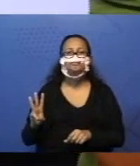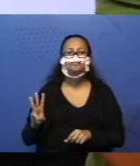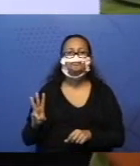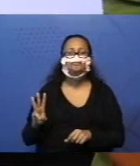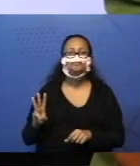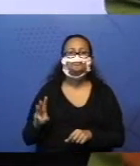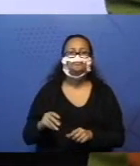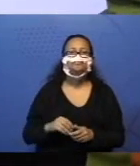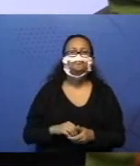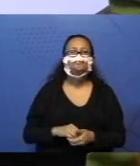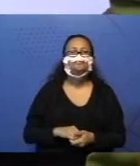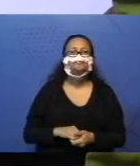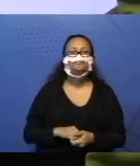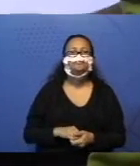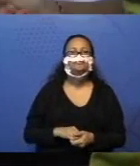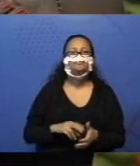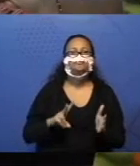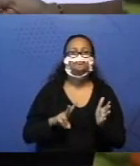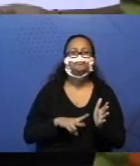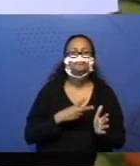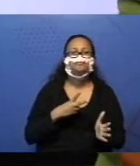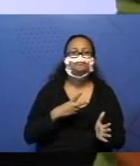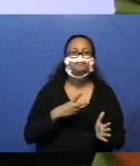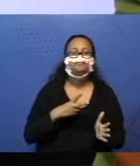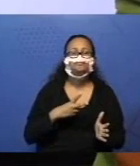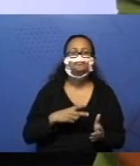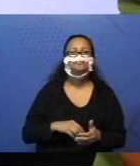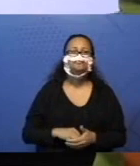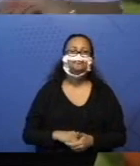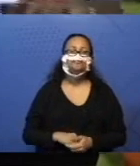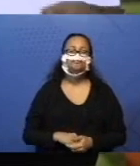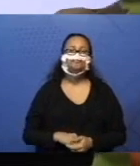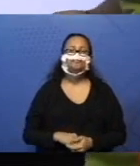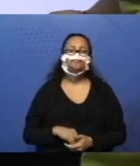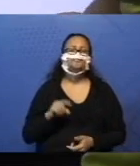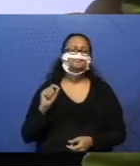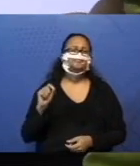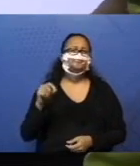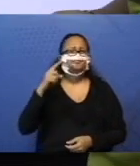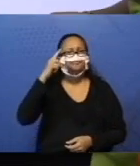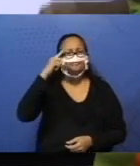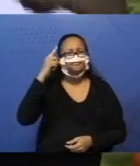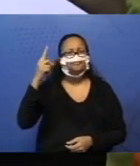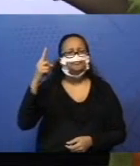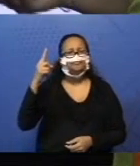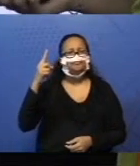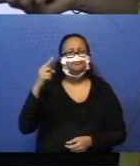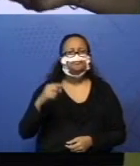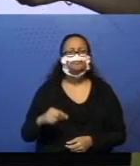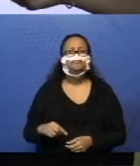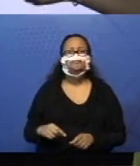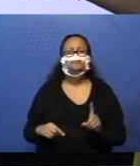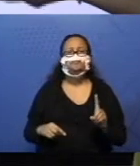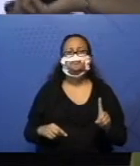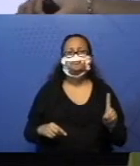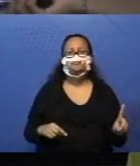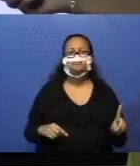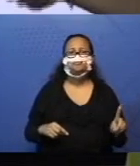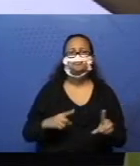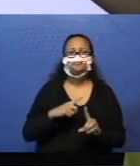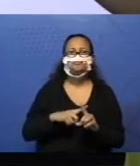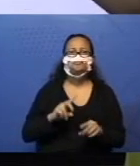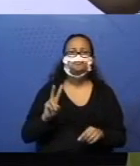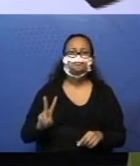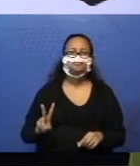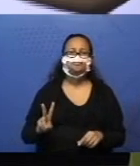A segunda, o que vocês pensaram aí? A segunda que eu pensei é 11 mais 2.